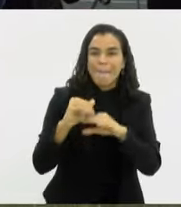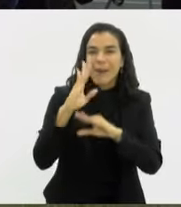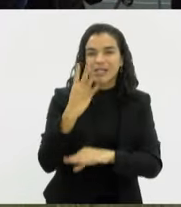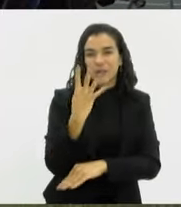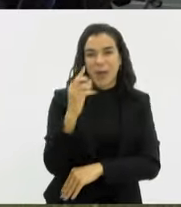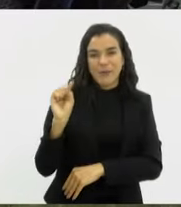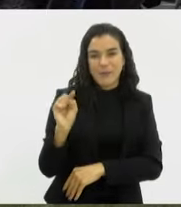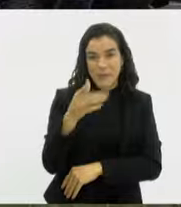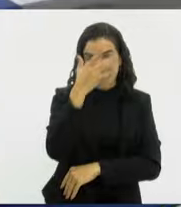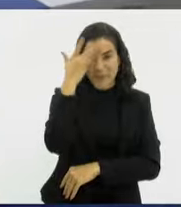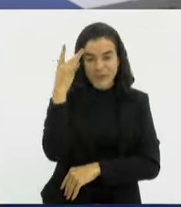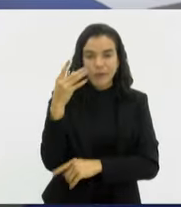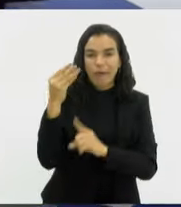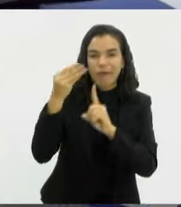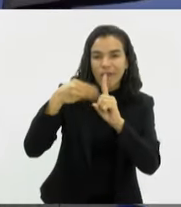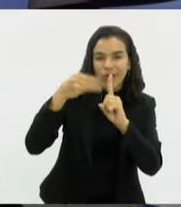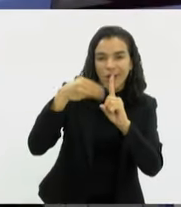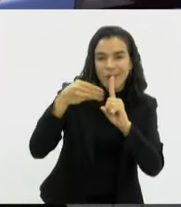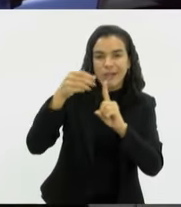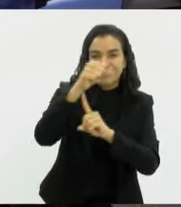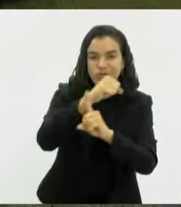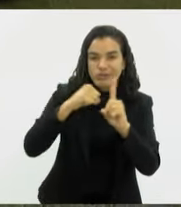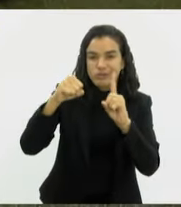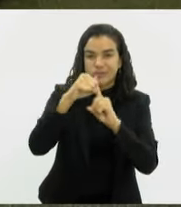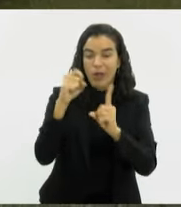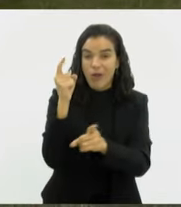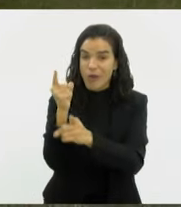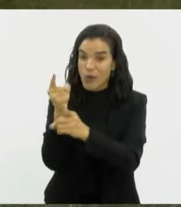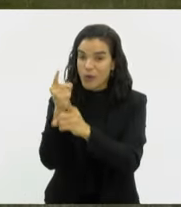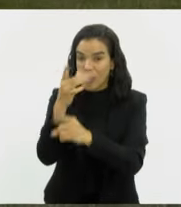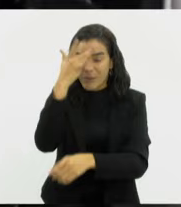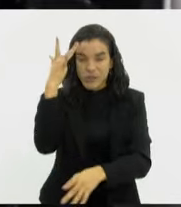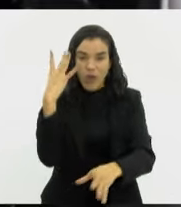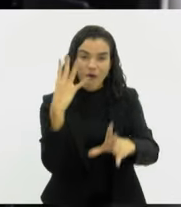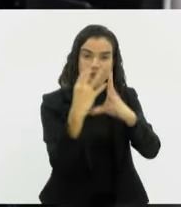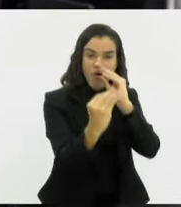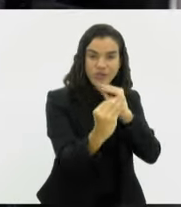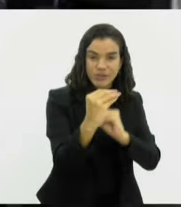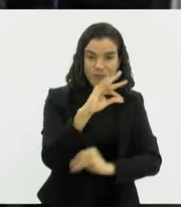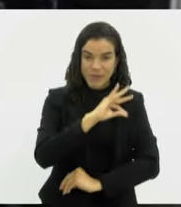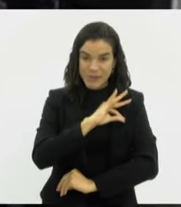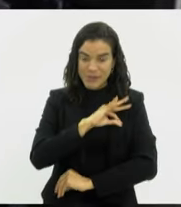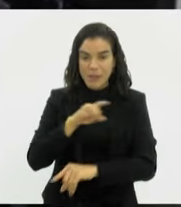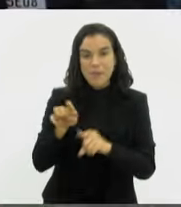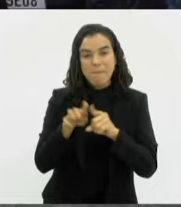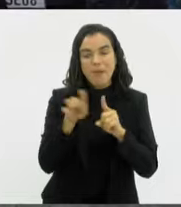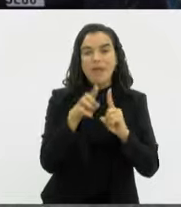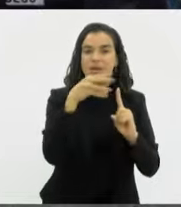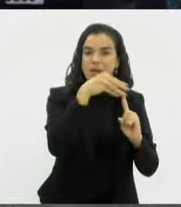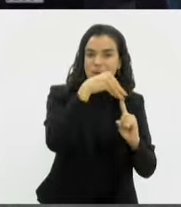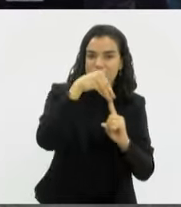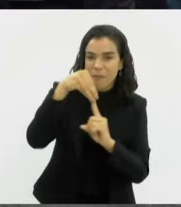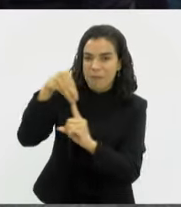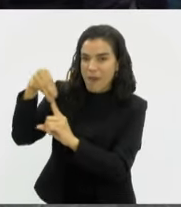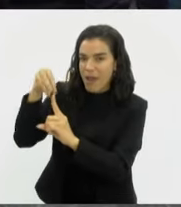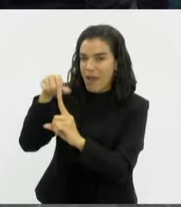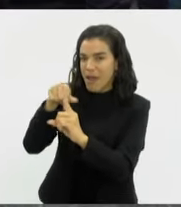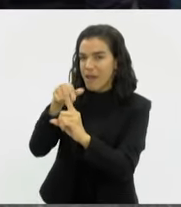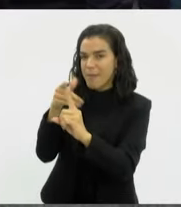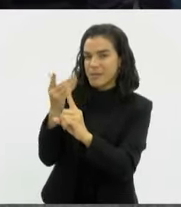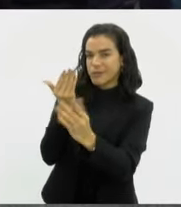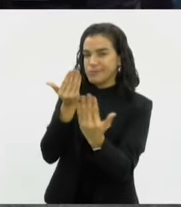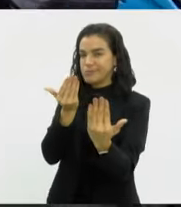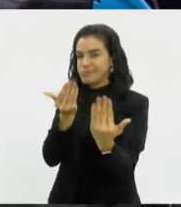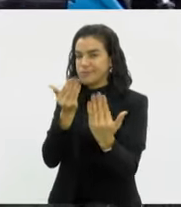vulnerabilidade social, localizou 8 mil foragidos da Justiça e conduziu mais de 57 mil suspeitos